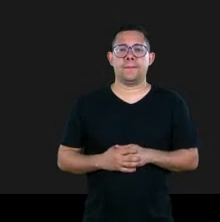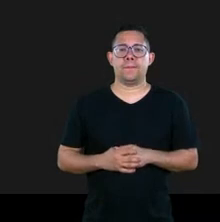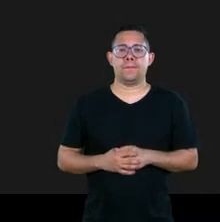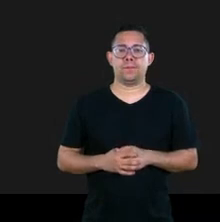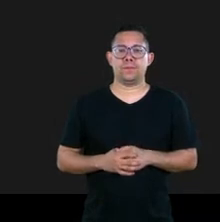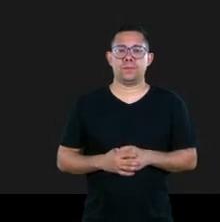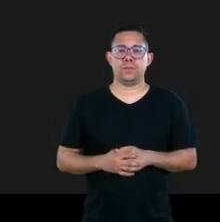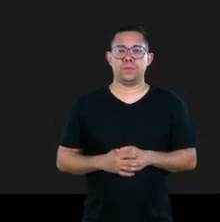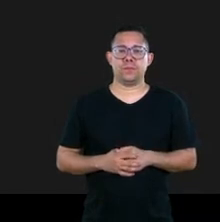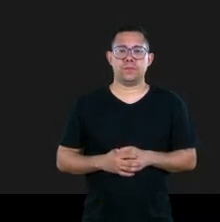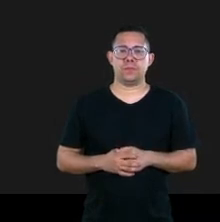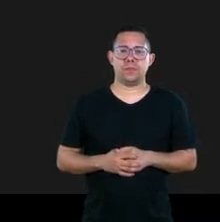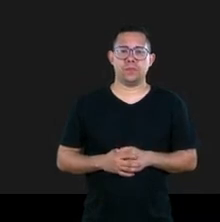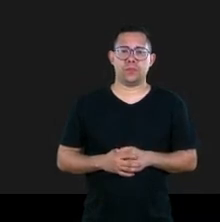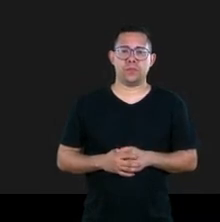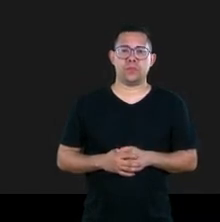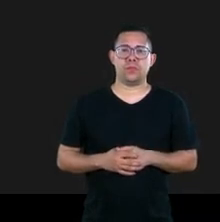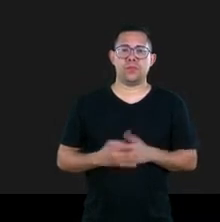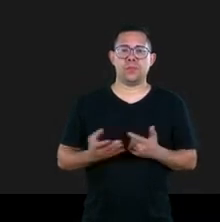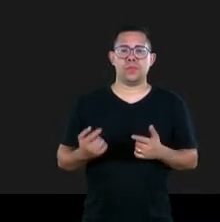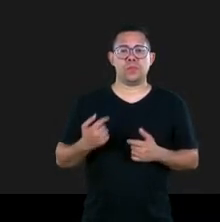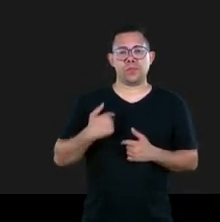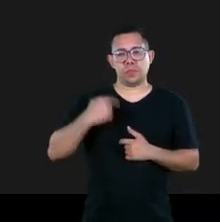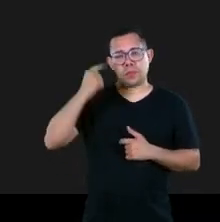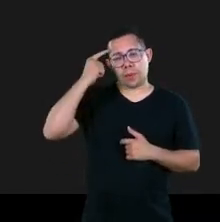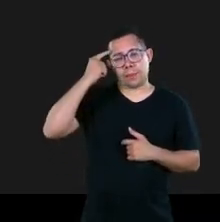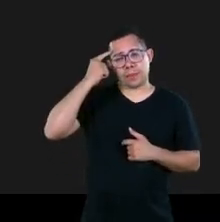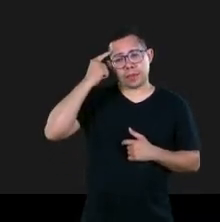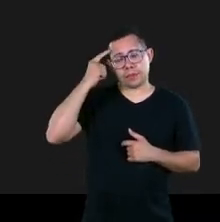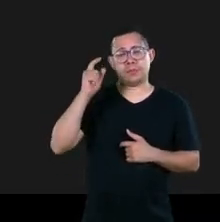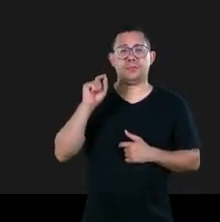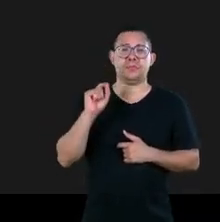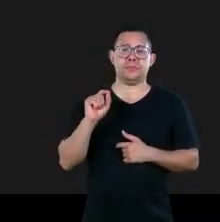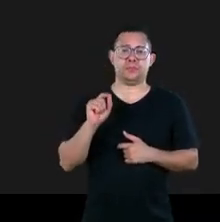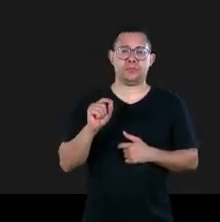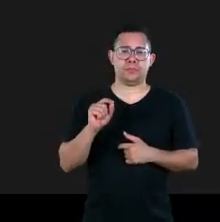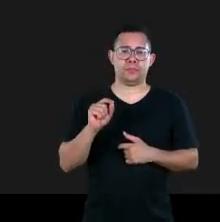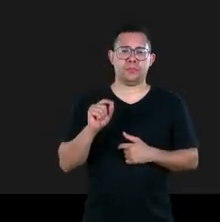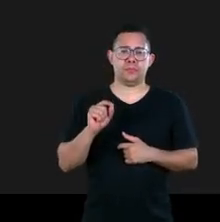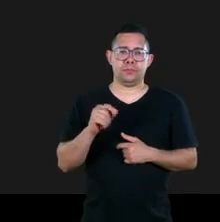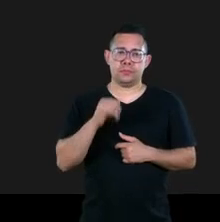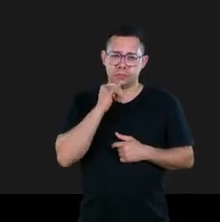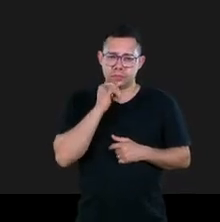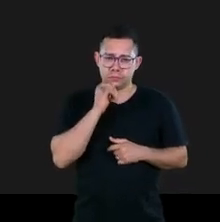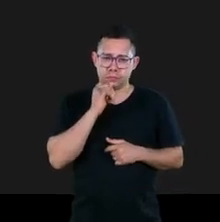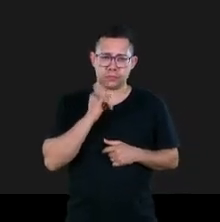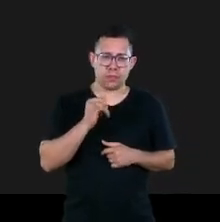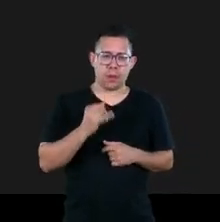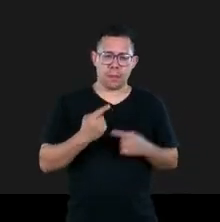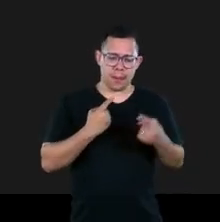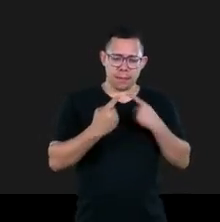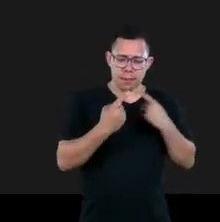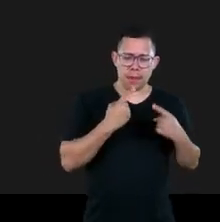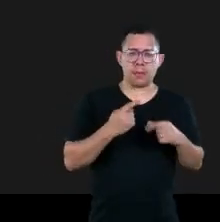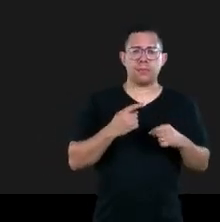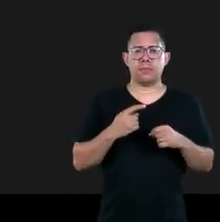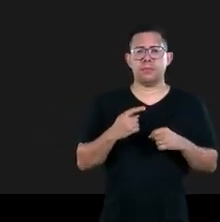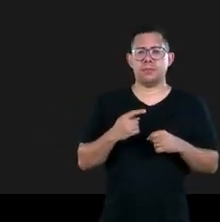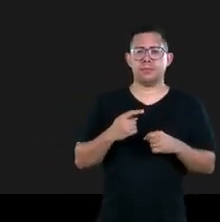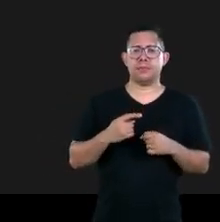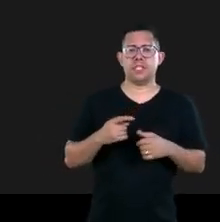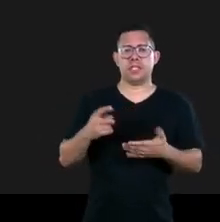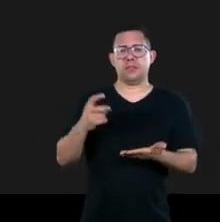e eu fico pensando acho que para além de qualquer discussão de impeachment